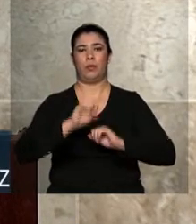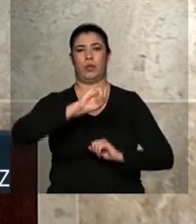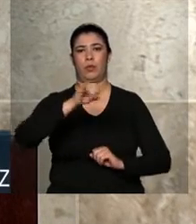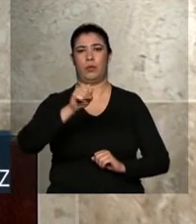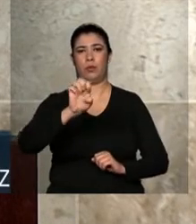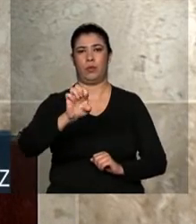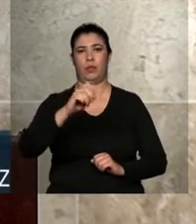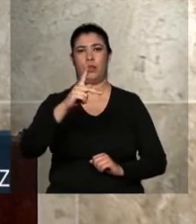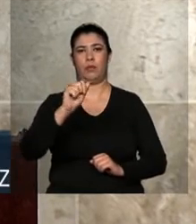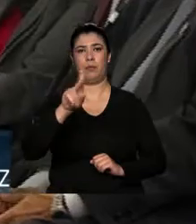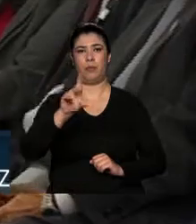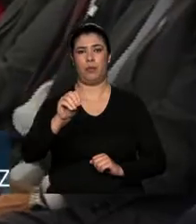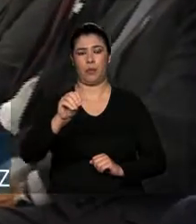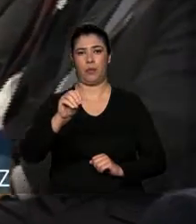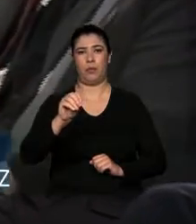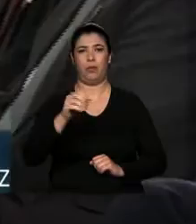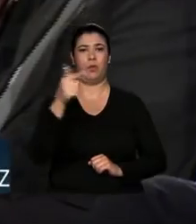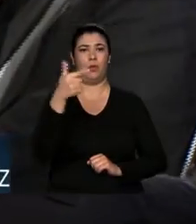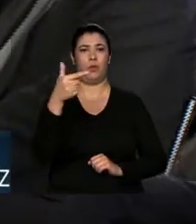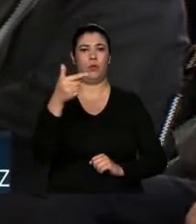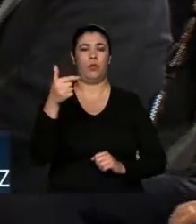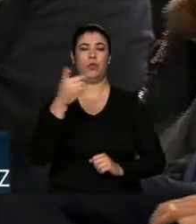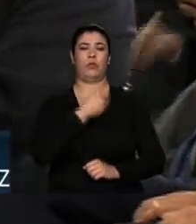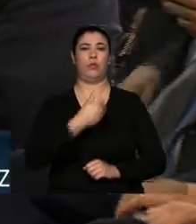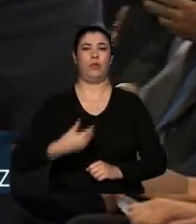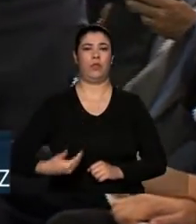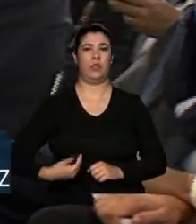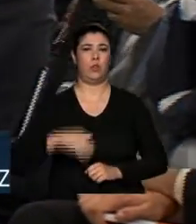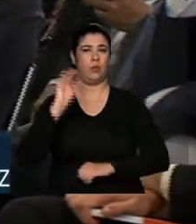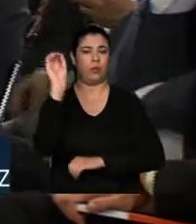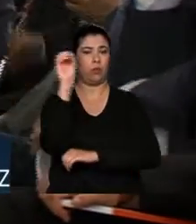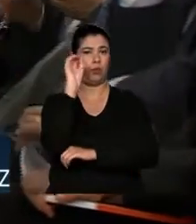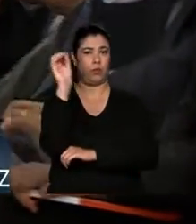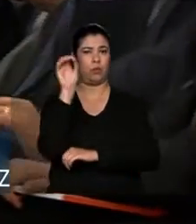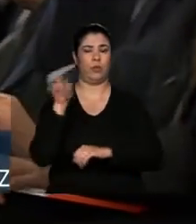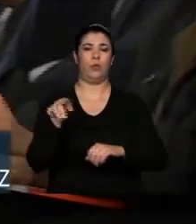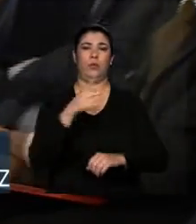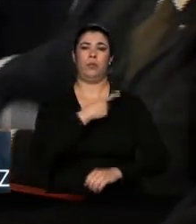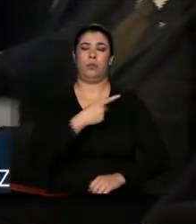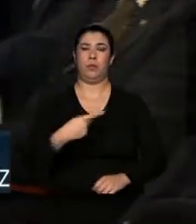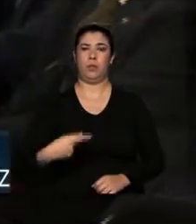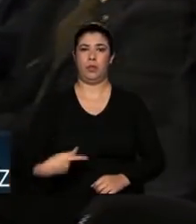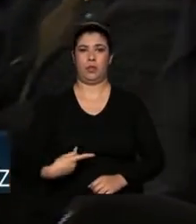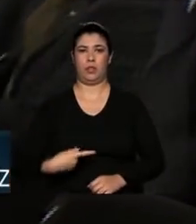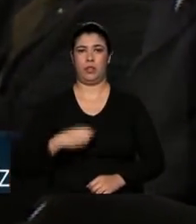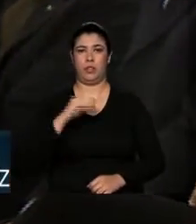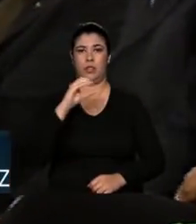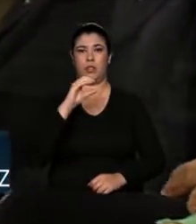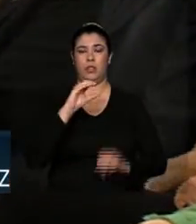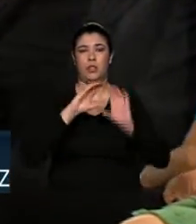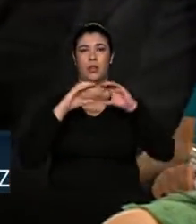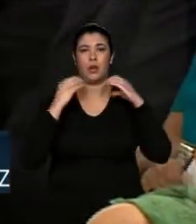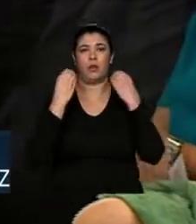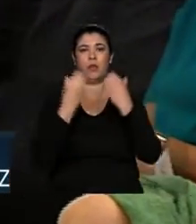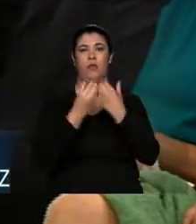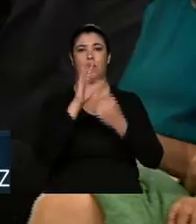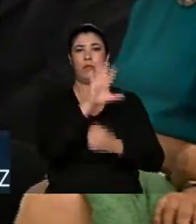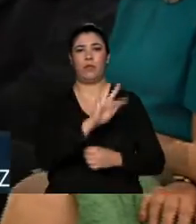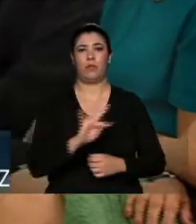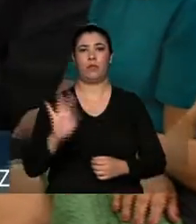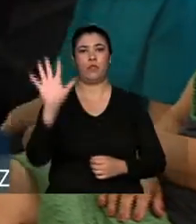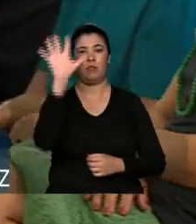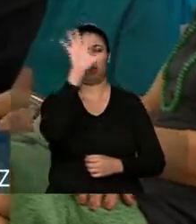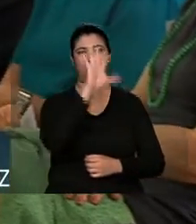Paulo Cairolli, vice-governador do Rio Grande do Sul, presidente da Confederação das Associações